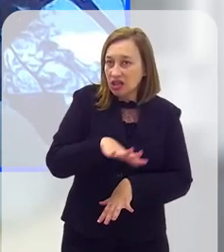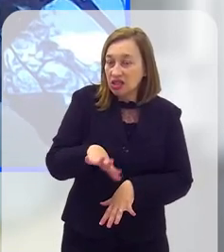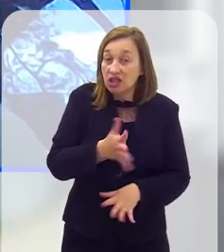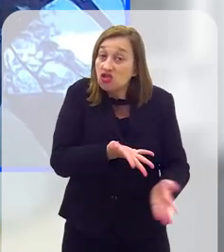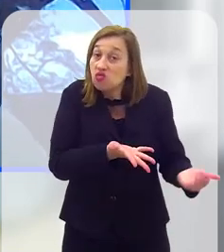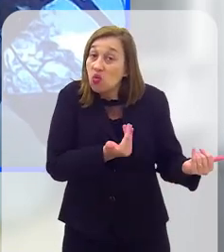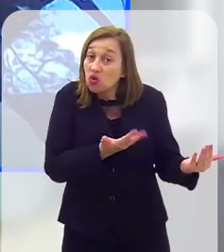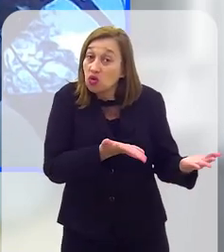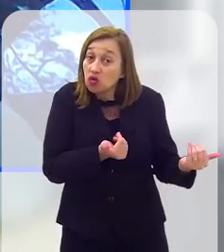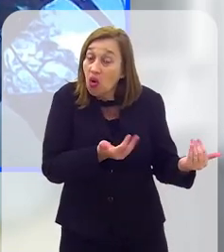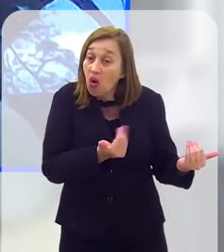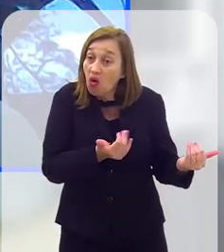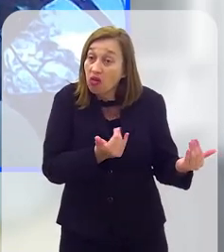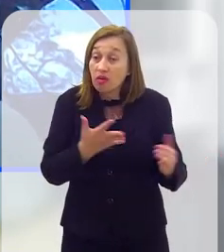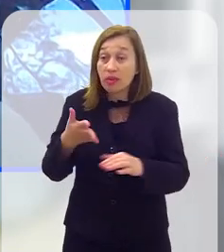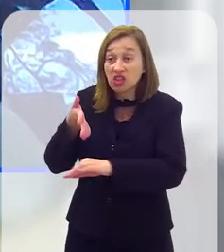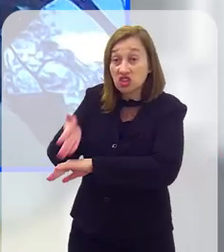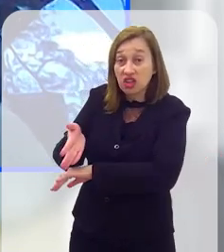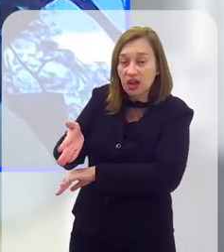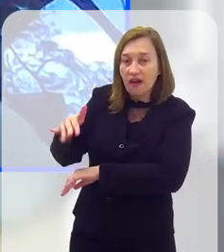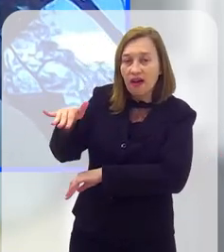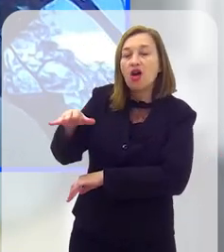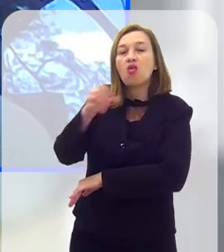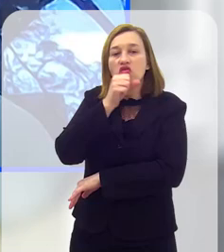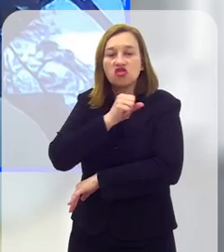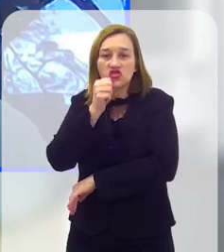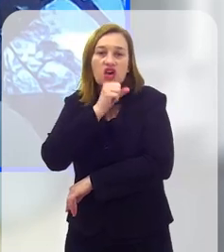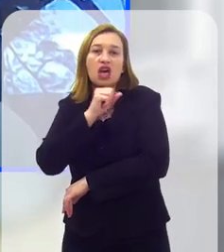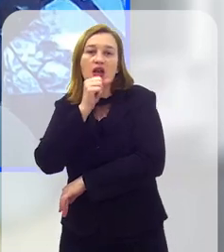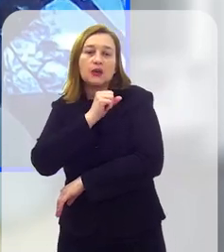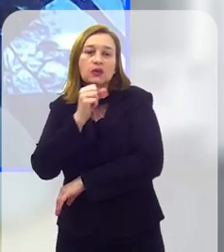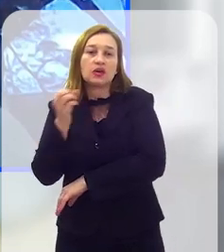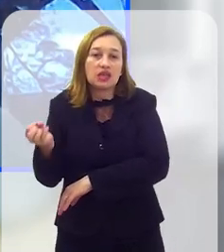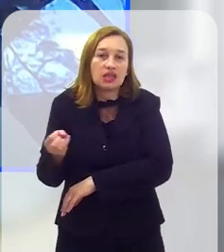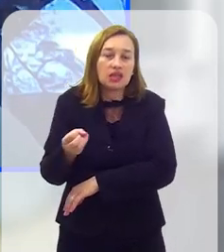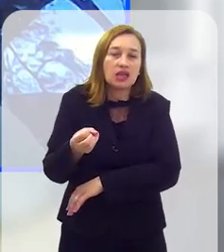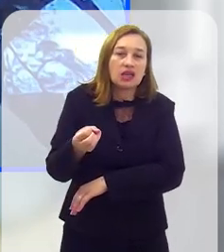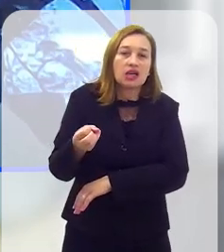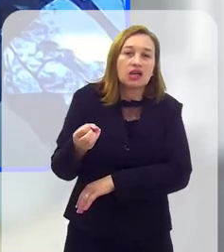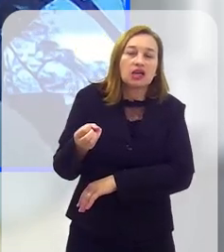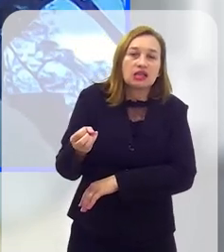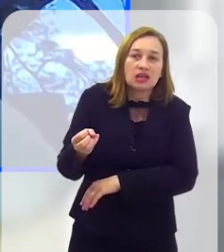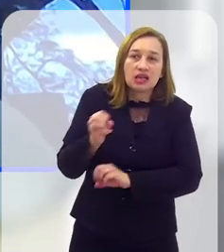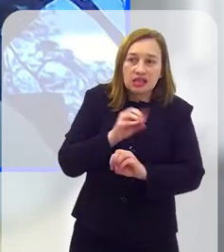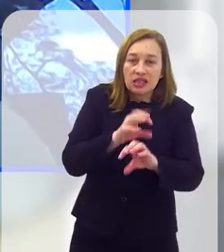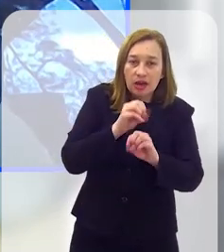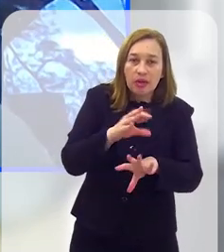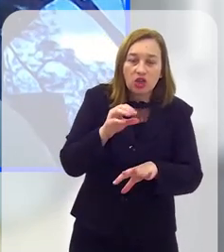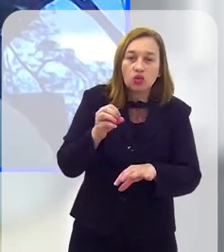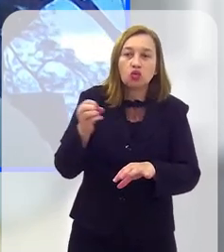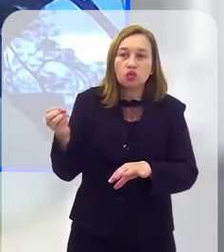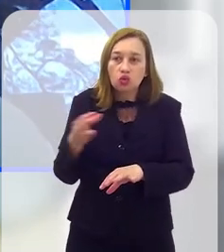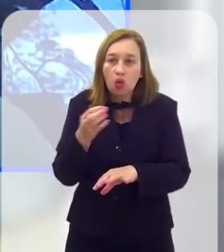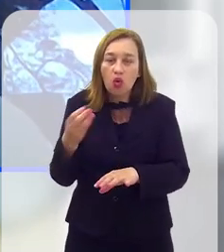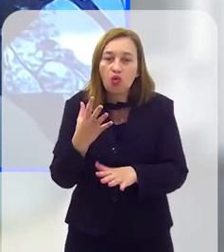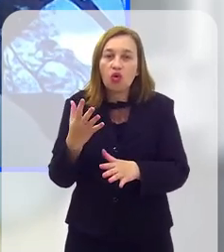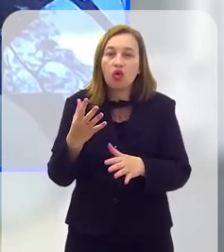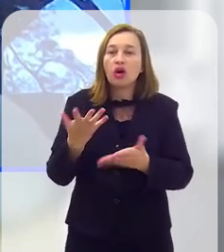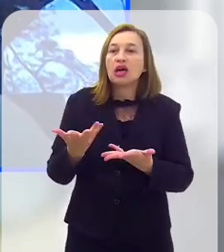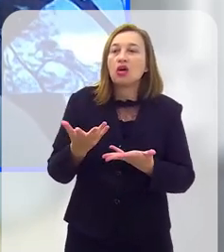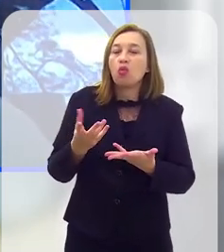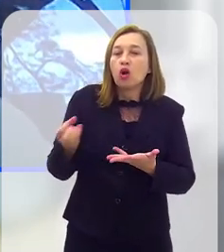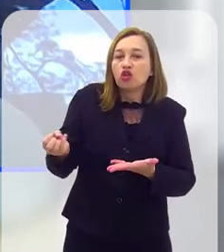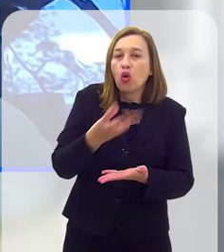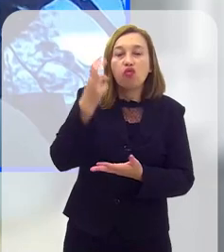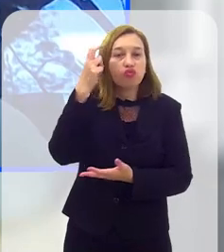à camada mais jovem, que está mais propensa a absorver e a mudar, na verdade, a